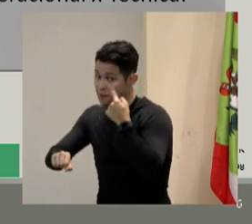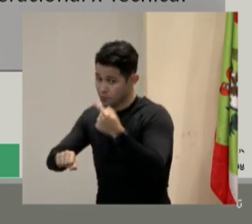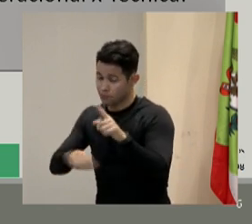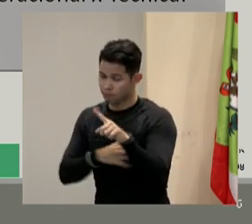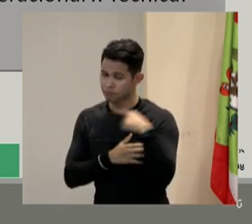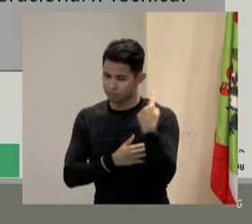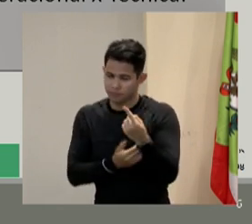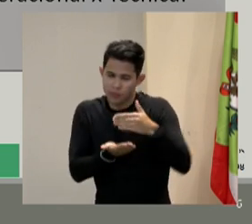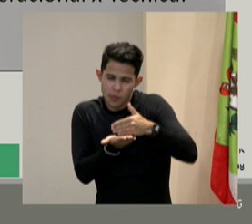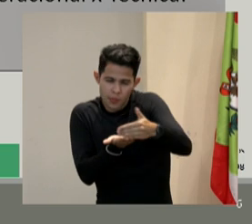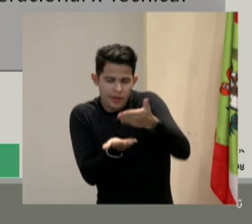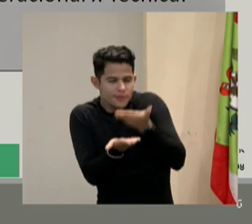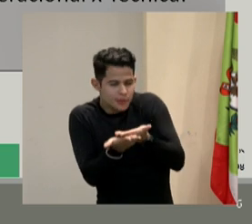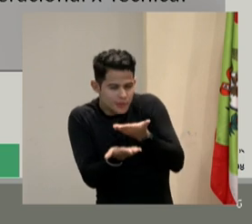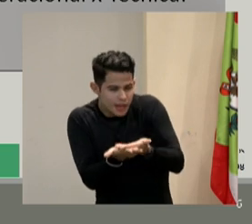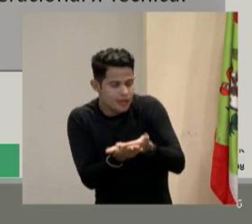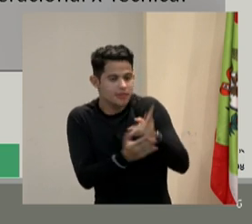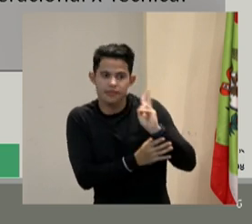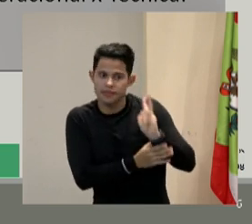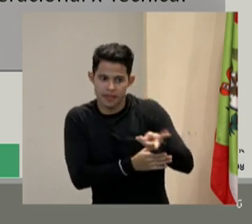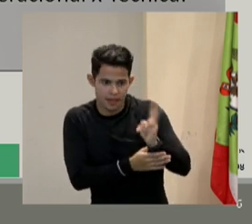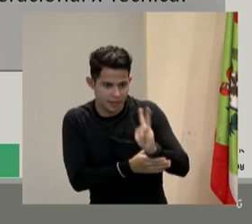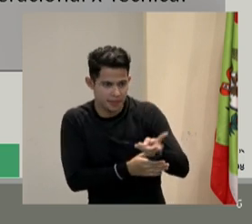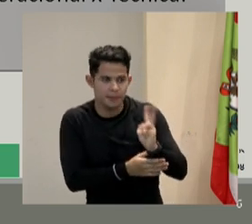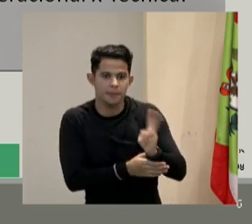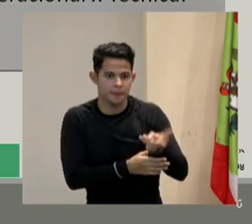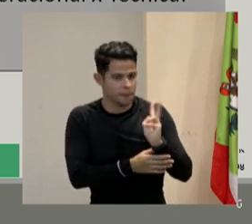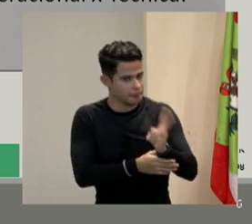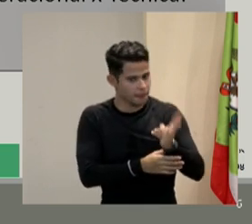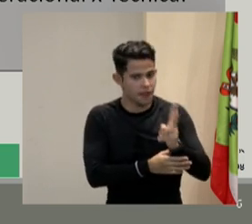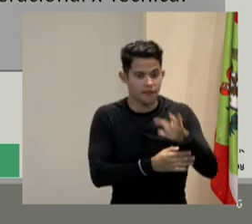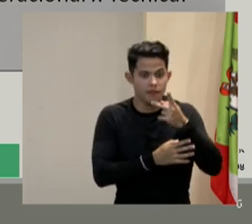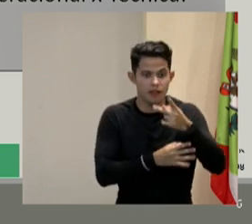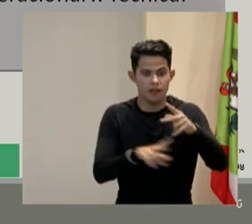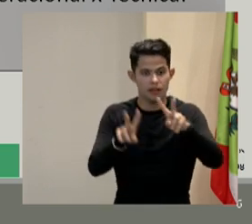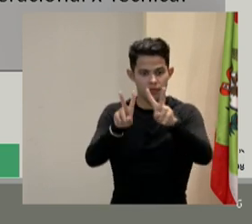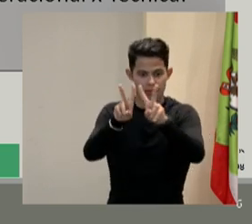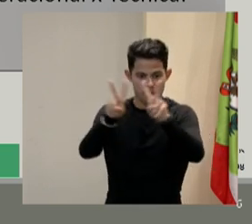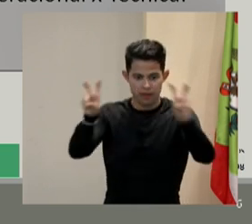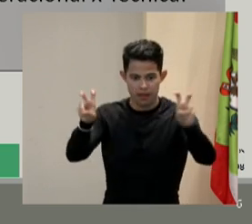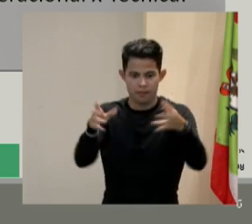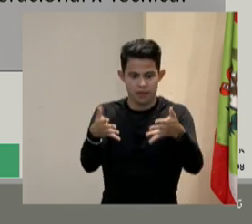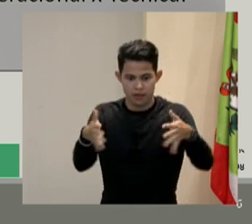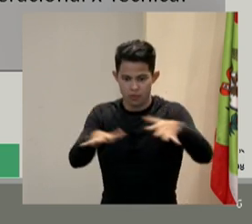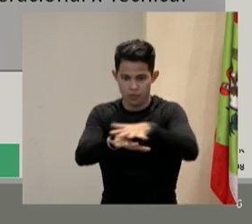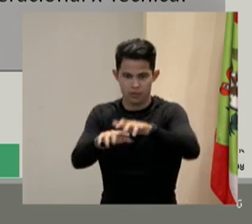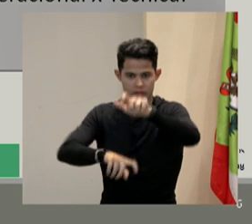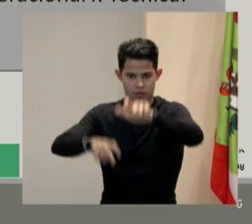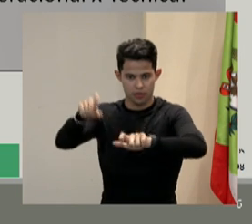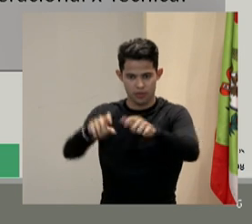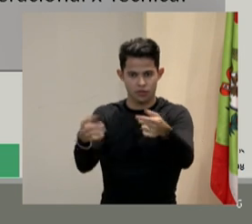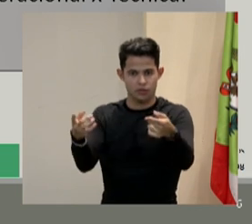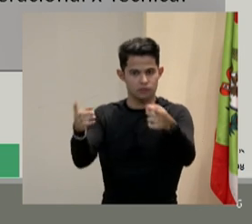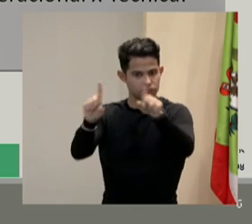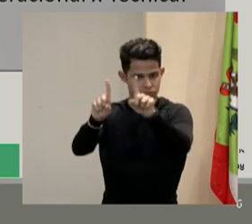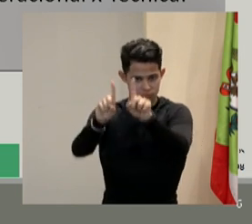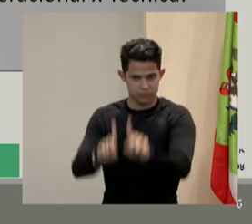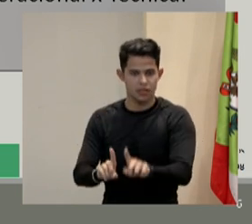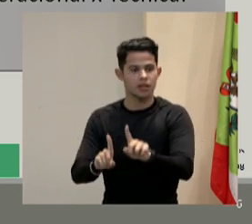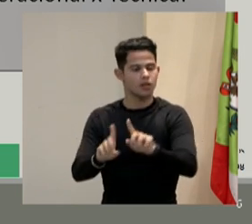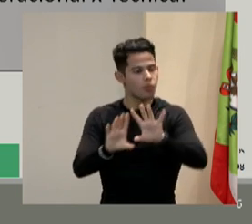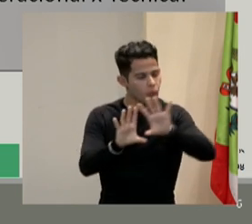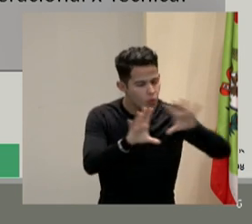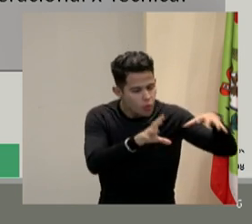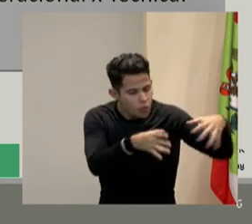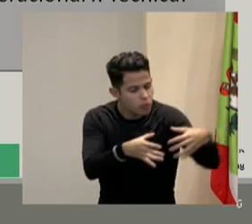uma coisa que sempre acontece, foi falado aqui também, sempre que a gente vai falar de inclusão de pessoas com deficiência, você monta um grupo para